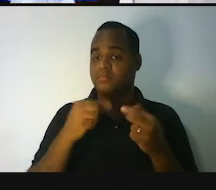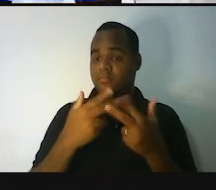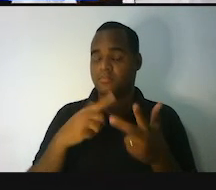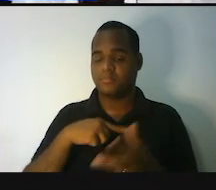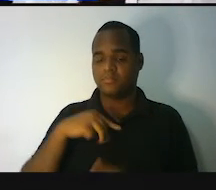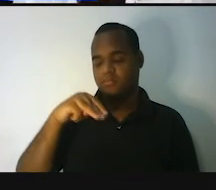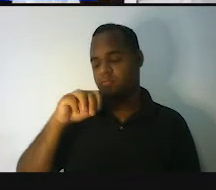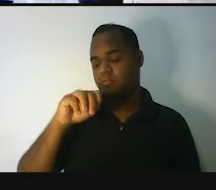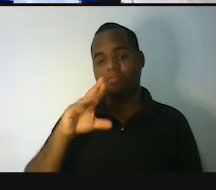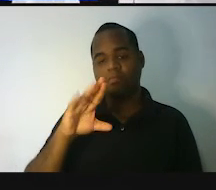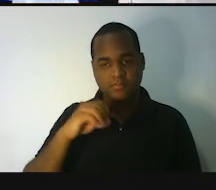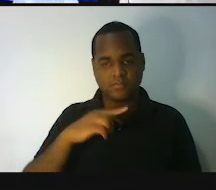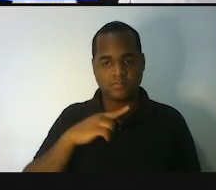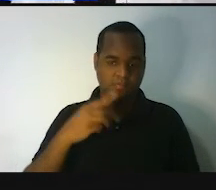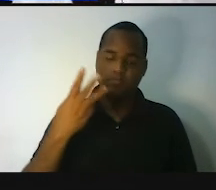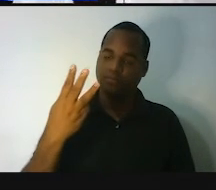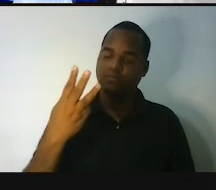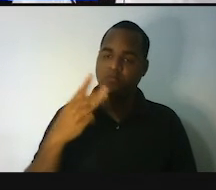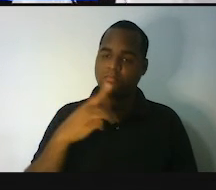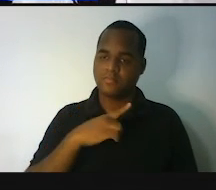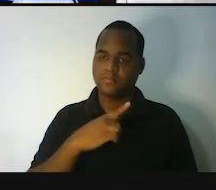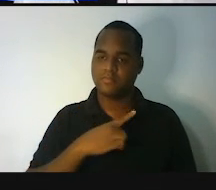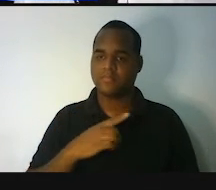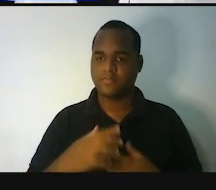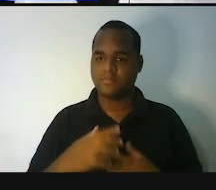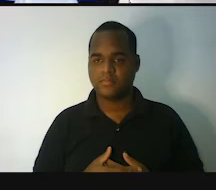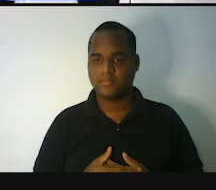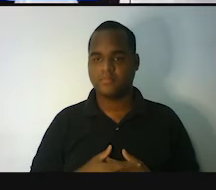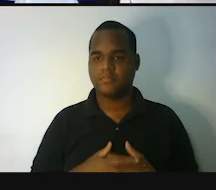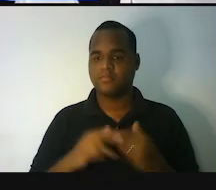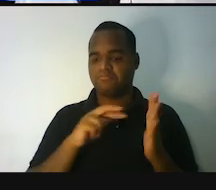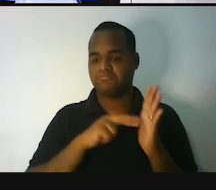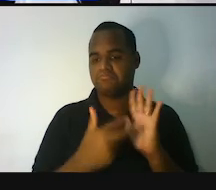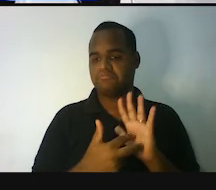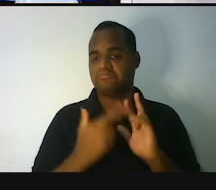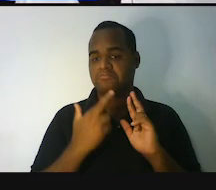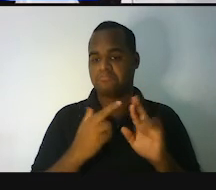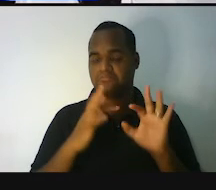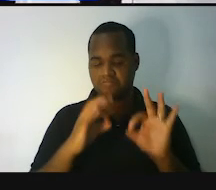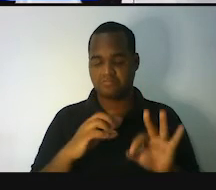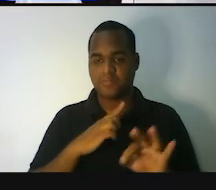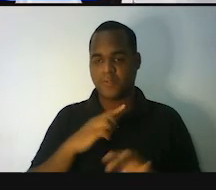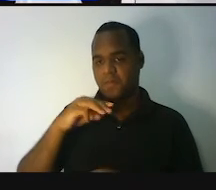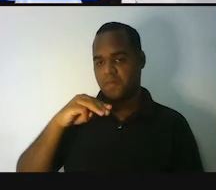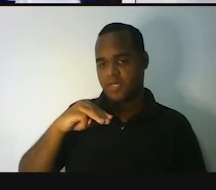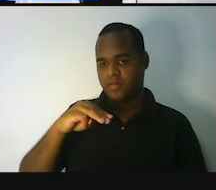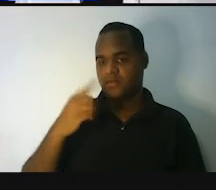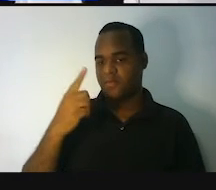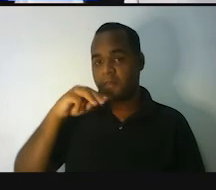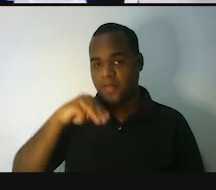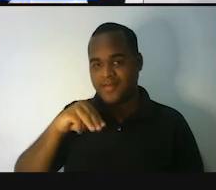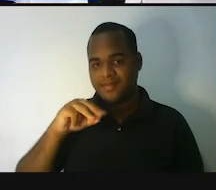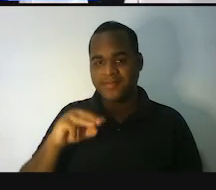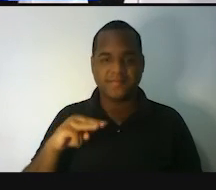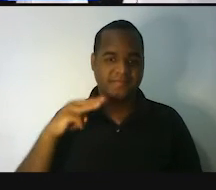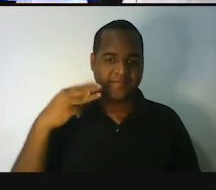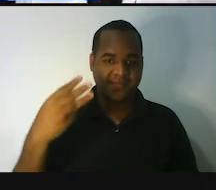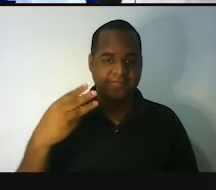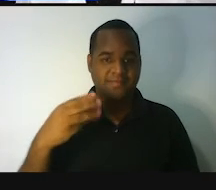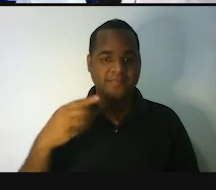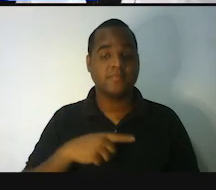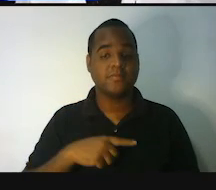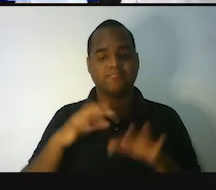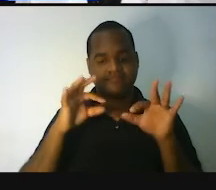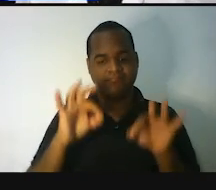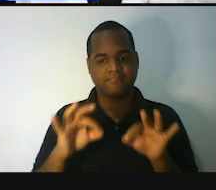metro elevado a três. m elevado a três. Esse resultado, um metro elevado a três, a forma